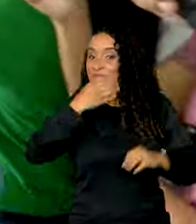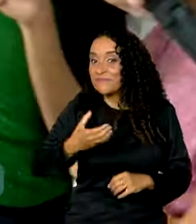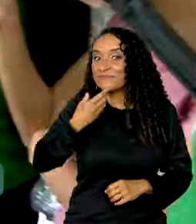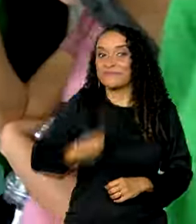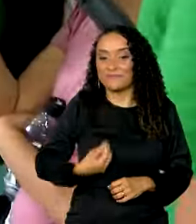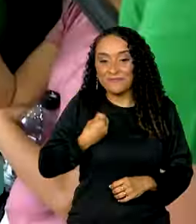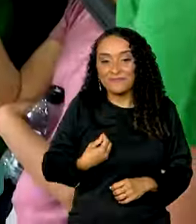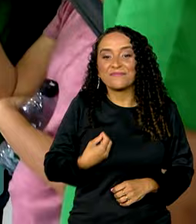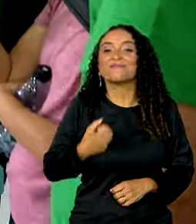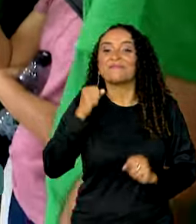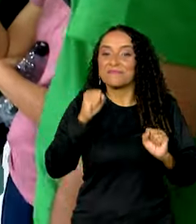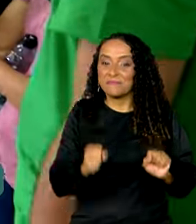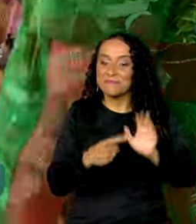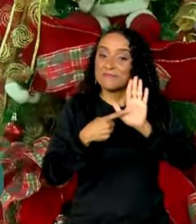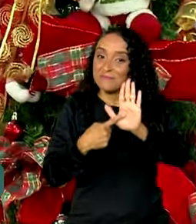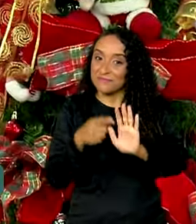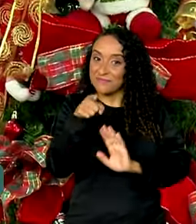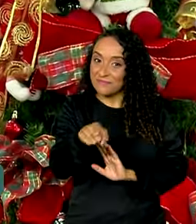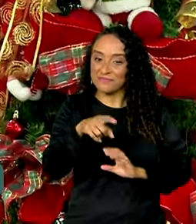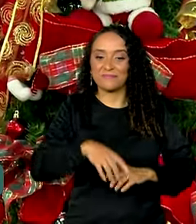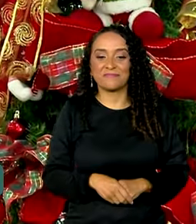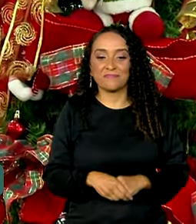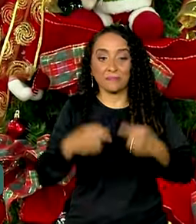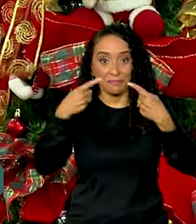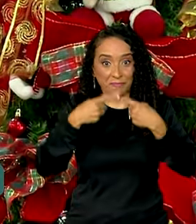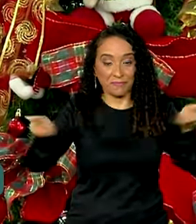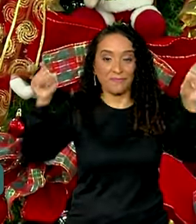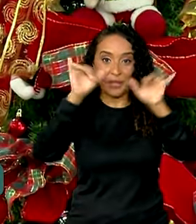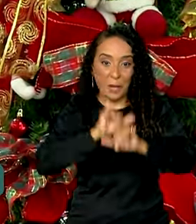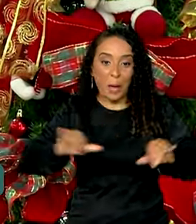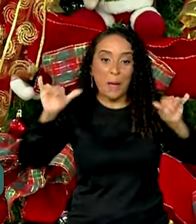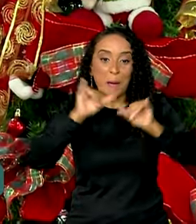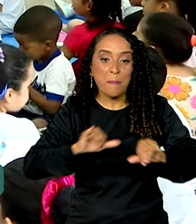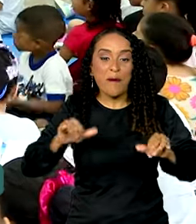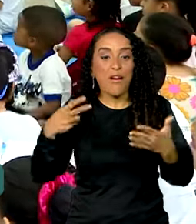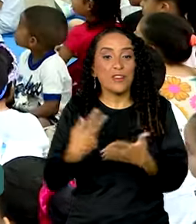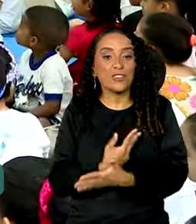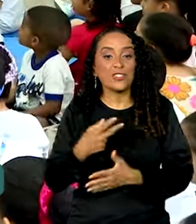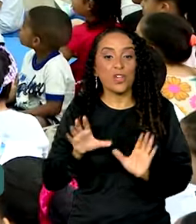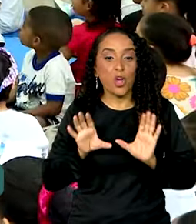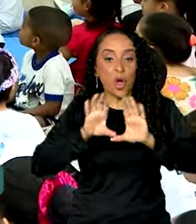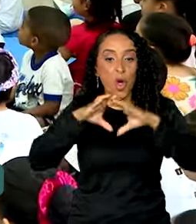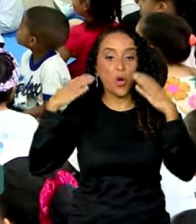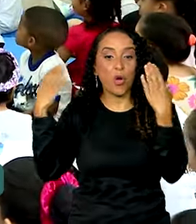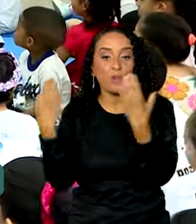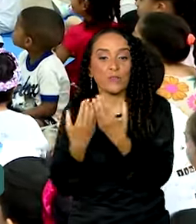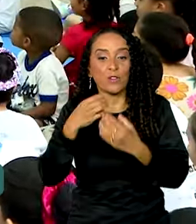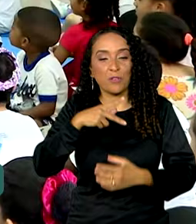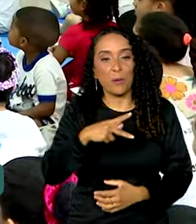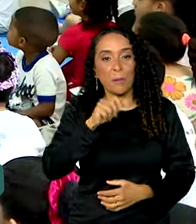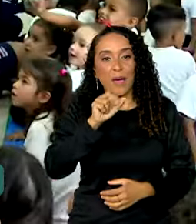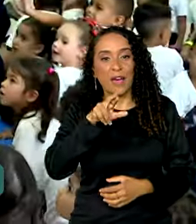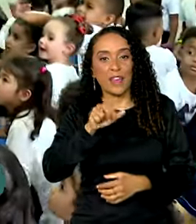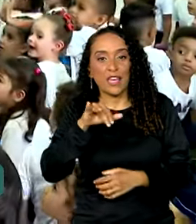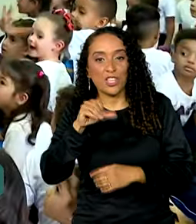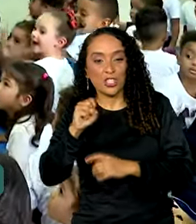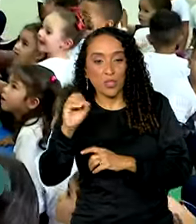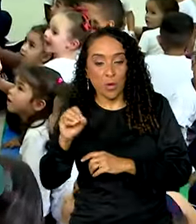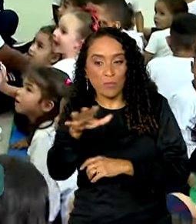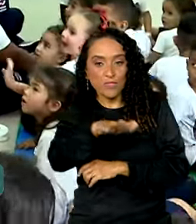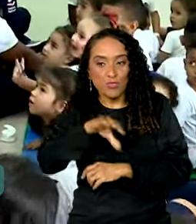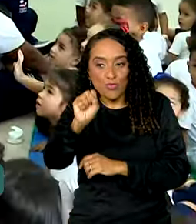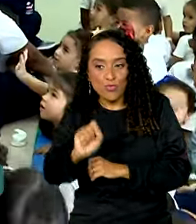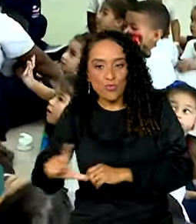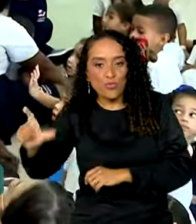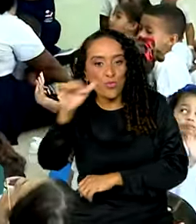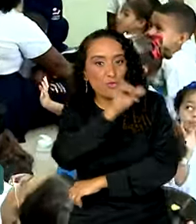existe, posso chamar de você. O lançamento da campanha aconteceu na comunidade de Paraisópolis, que fica na zona